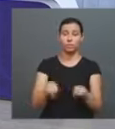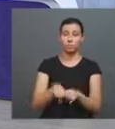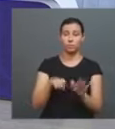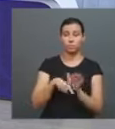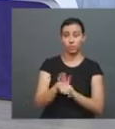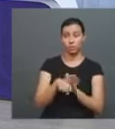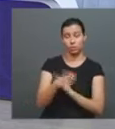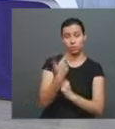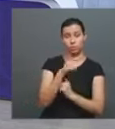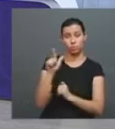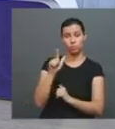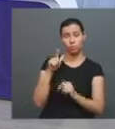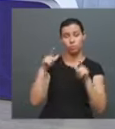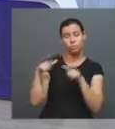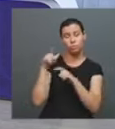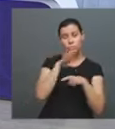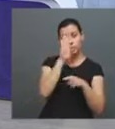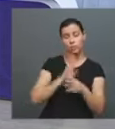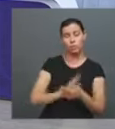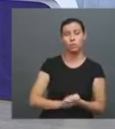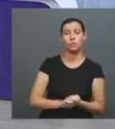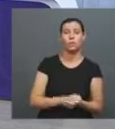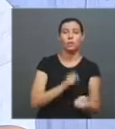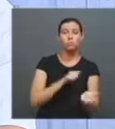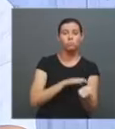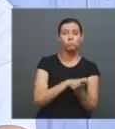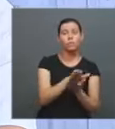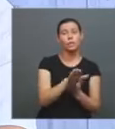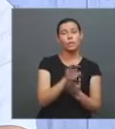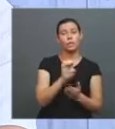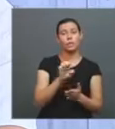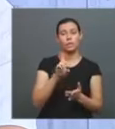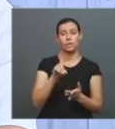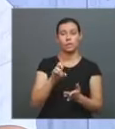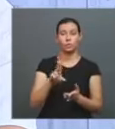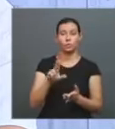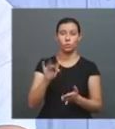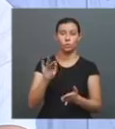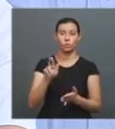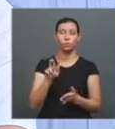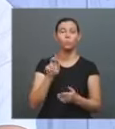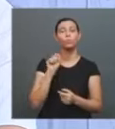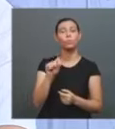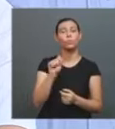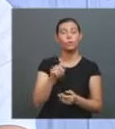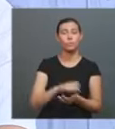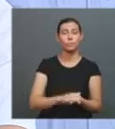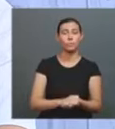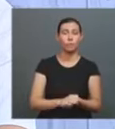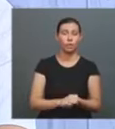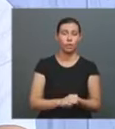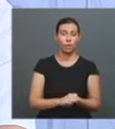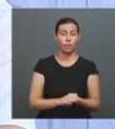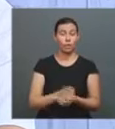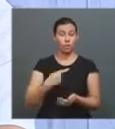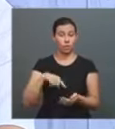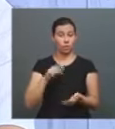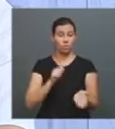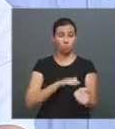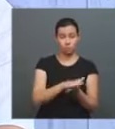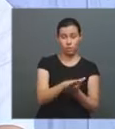de outras partes do Brasil. O que pode publicar pela Edufo? Na verdade, gente publica livros que são objetos de pesquisa.